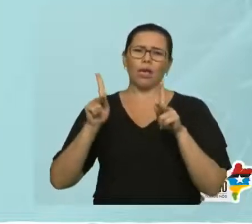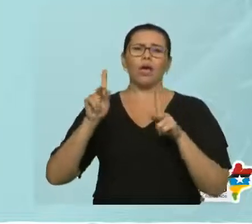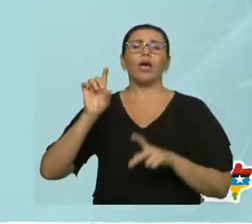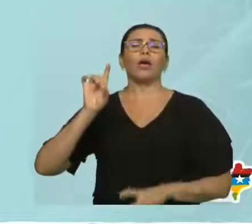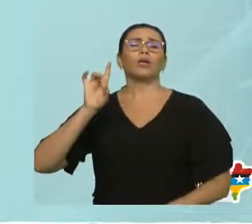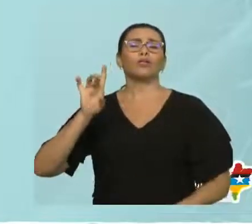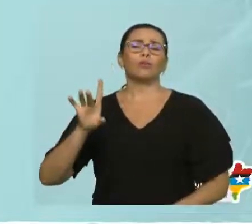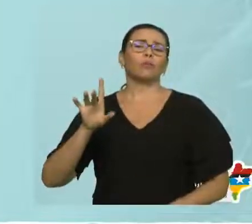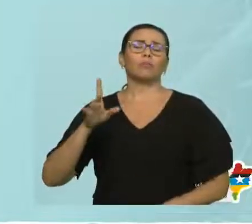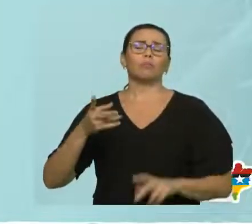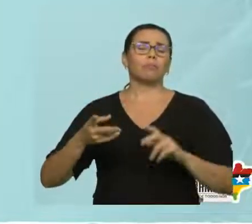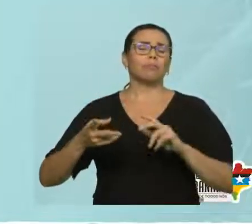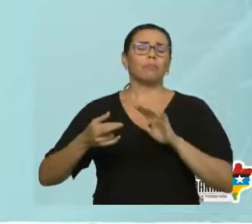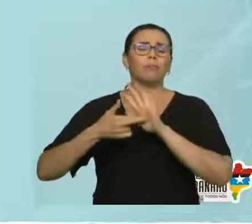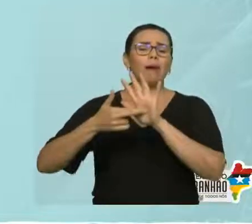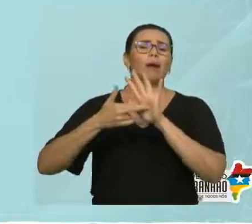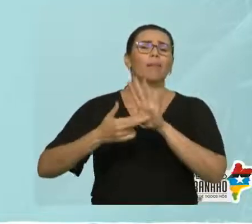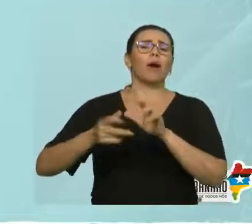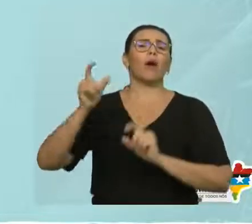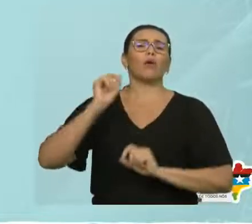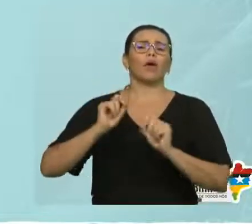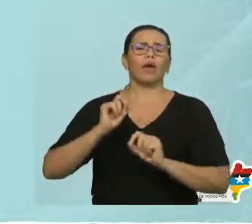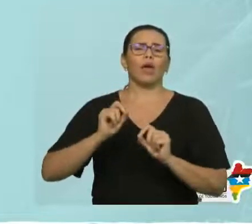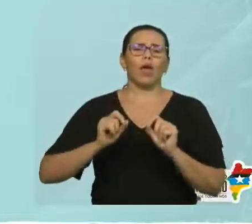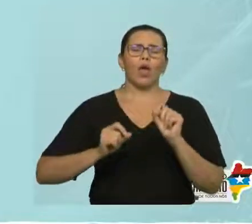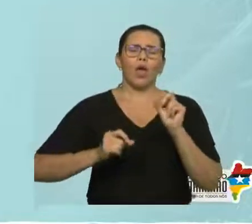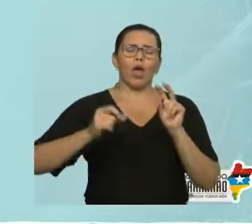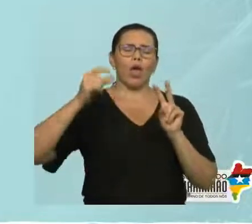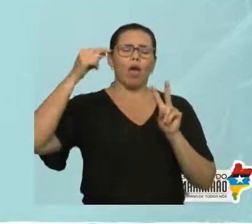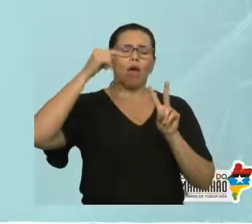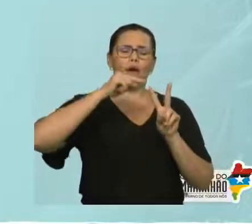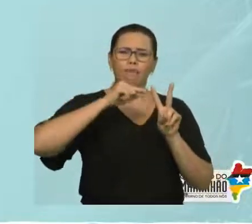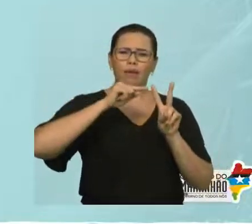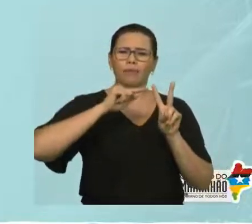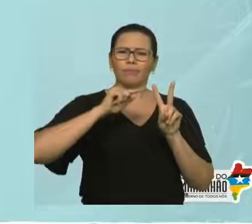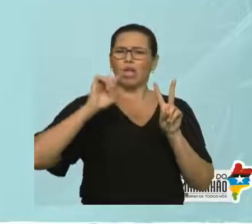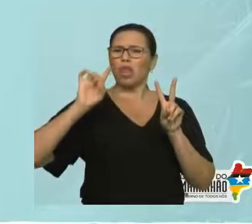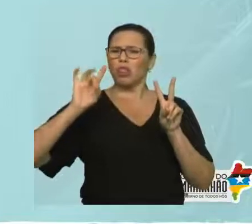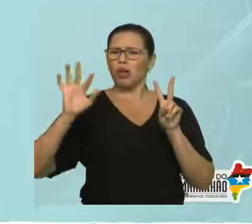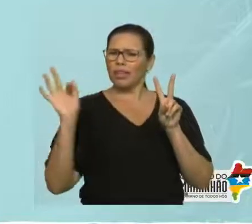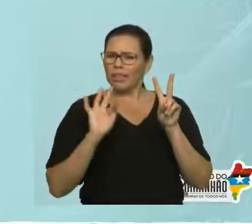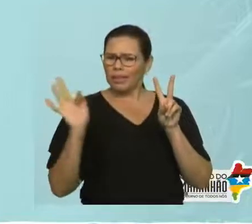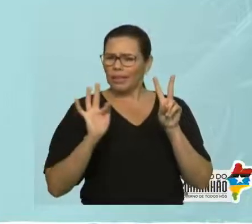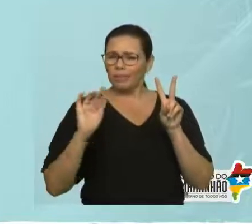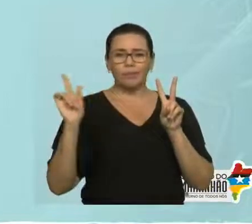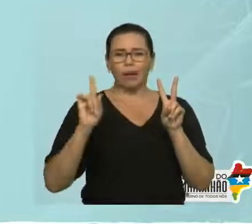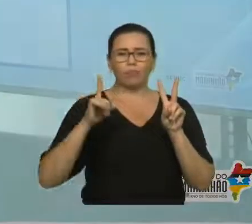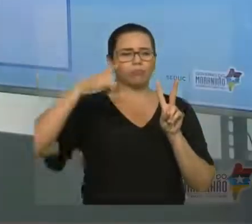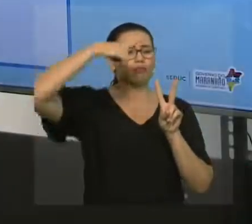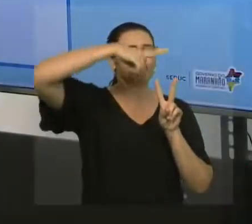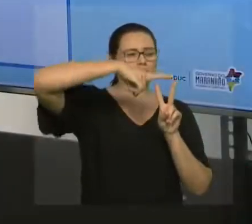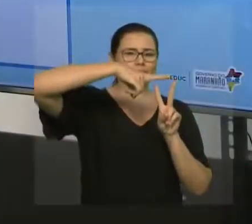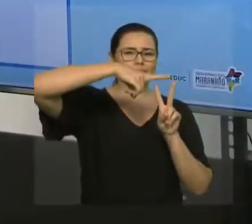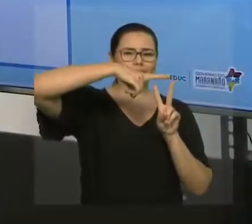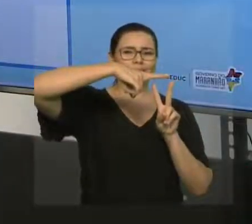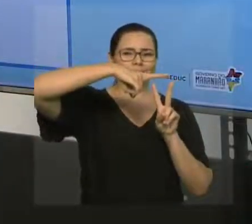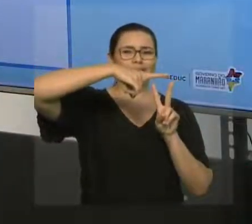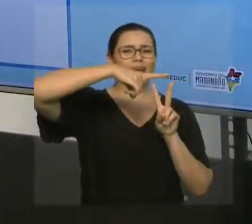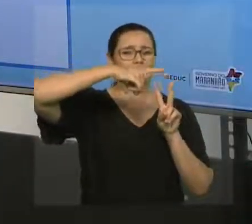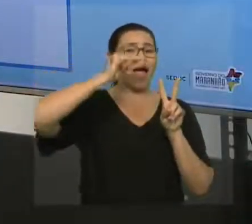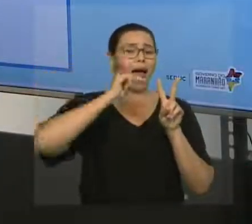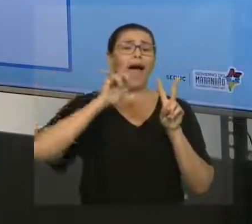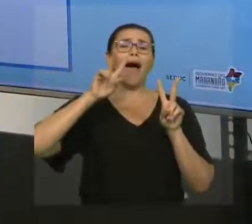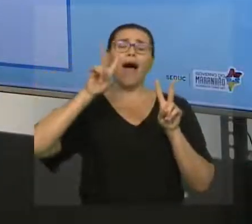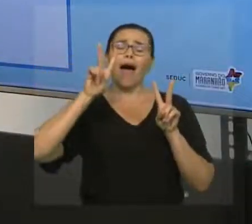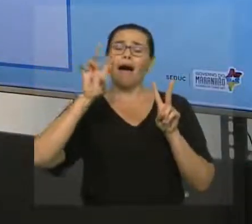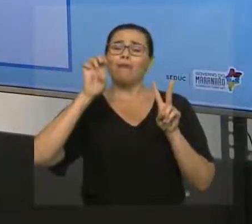representa um vetor. Ele não precisa acompanhar o vetor do desenho aqui, o original. É só para dizer, isso aqui se trata